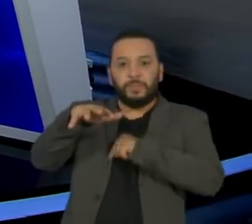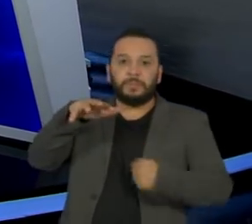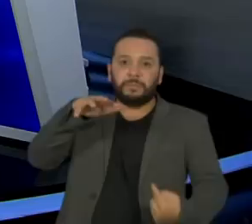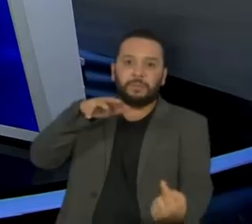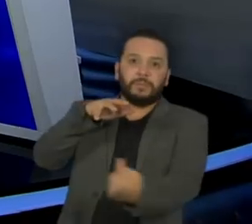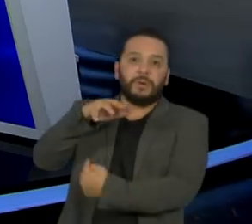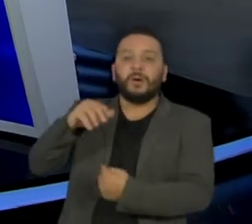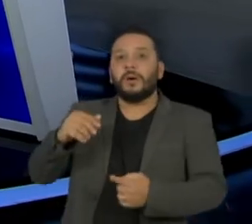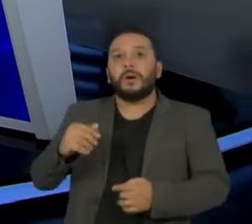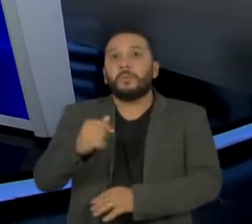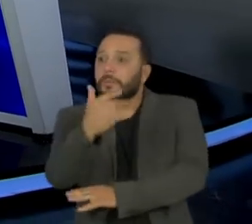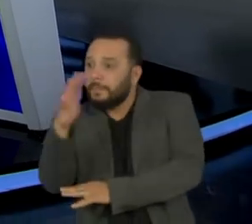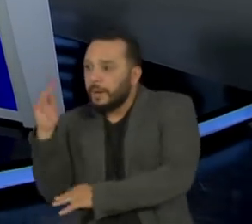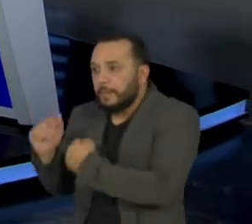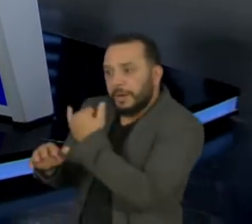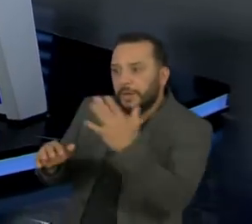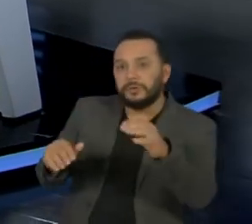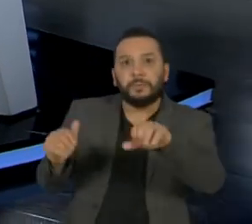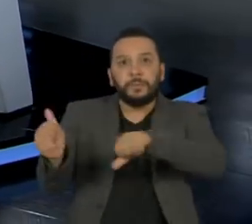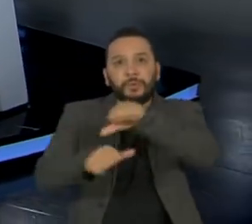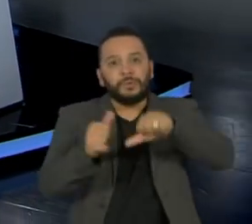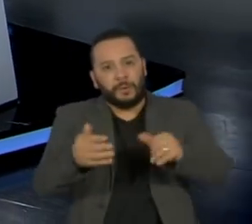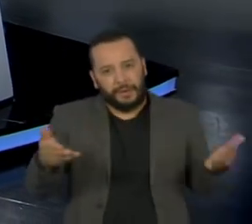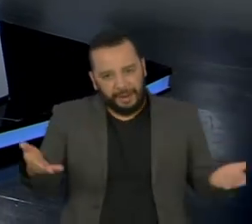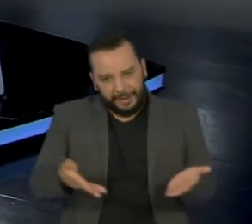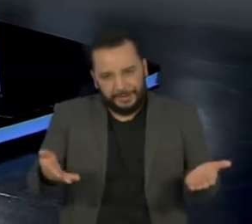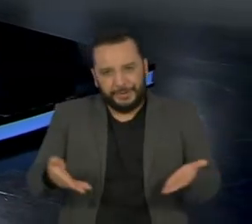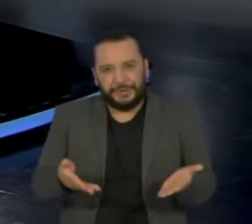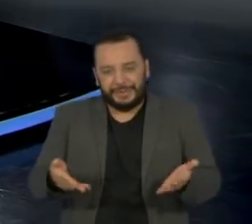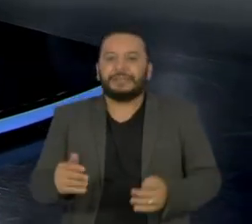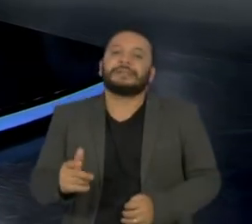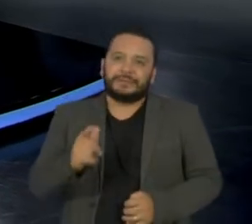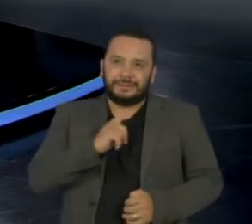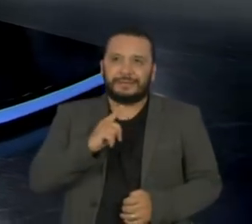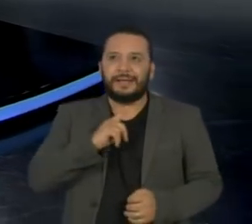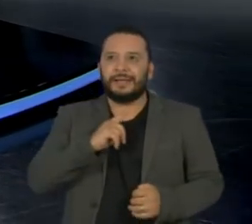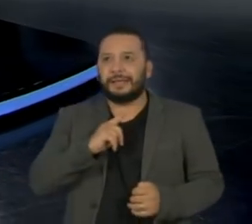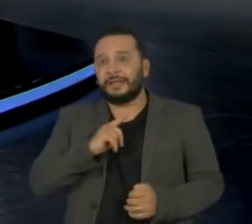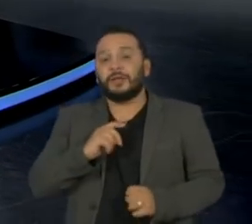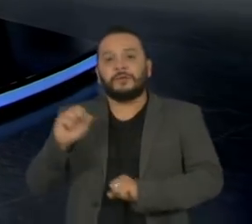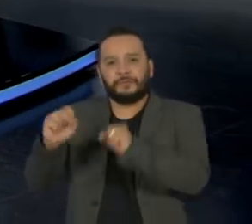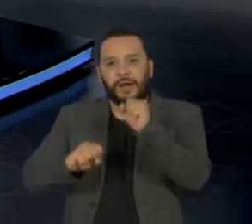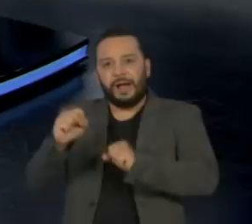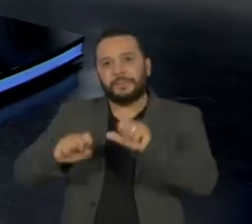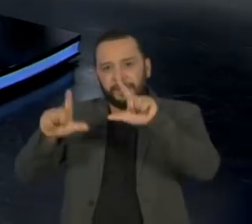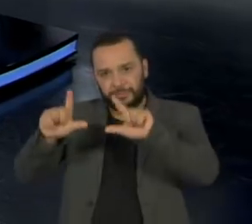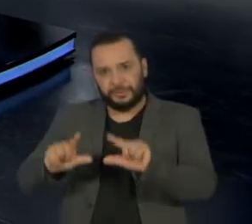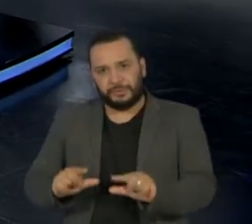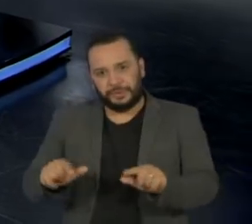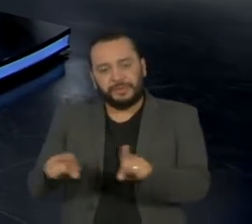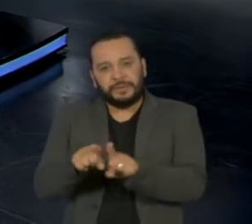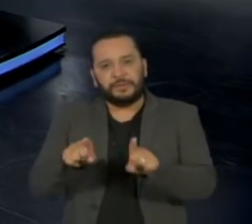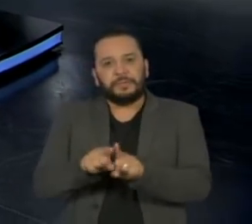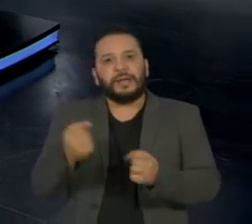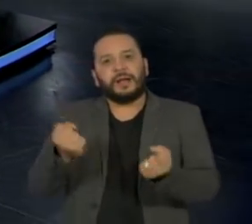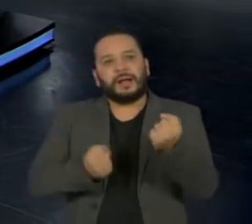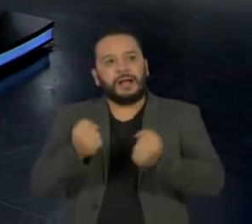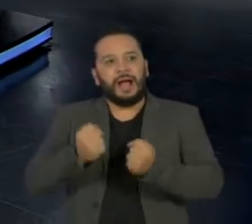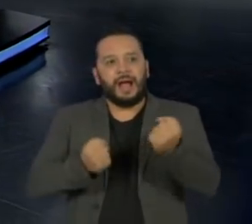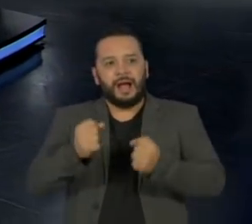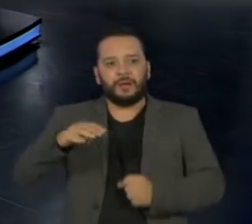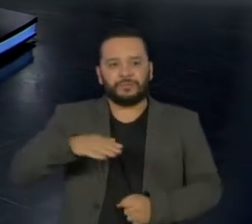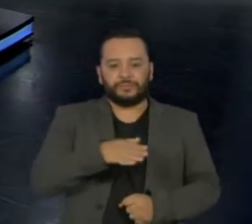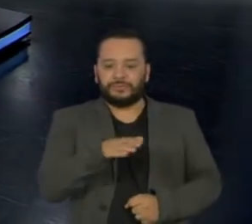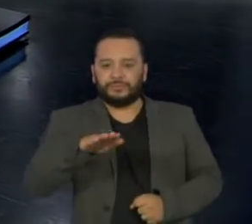meio ambiente, pelo menos por enquanto. Além da redução da atividade em fábricas, do trânsito de veículos e da emissão de poluentes na